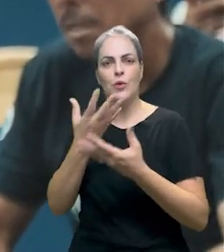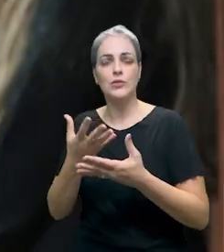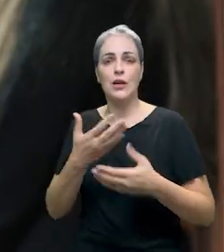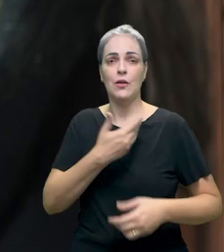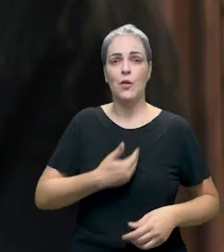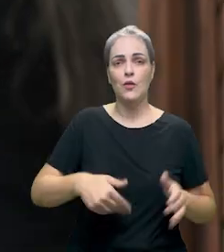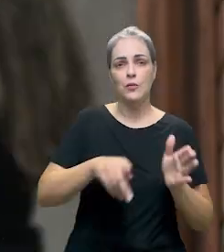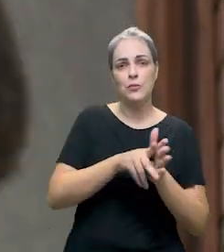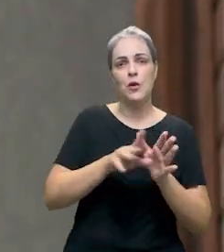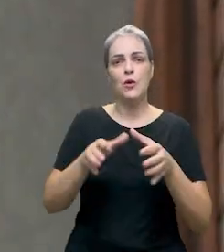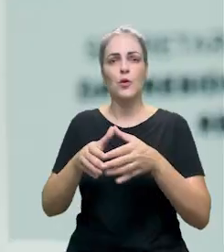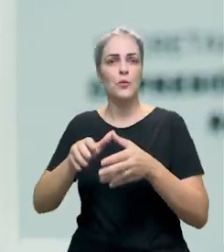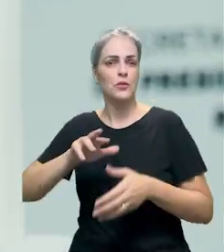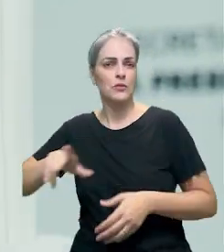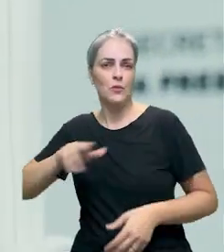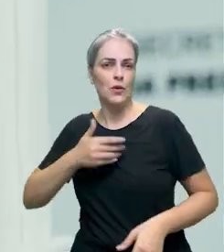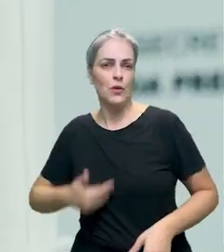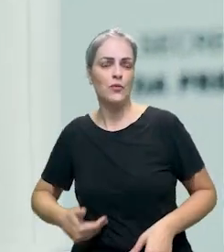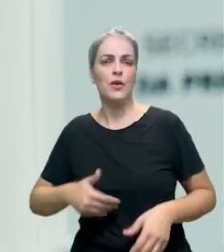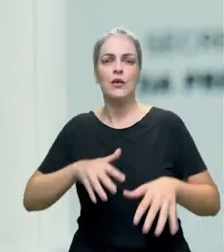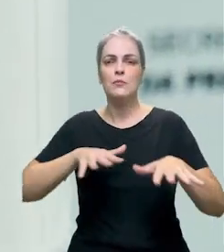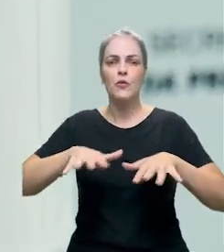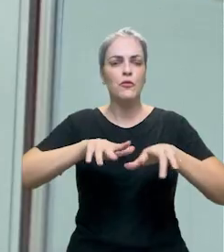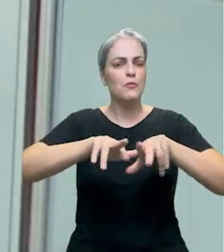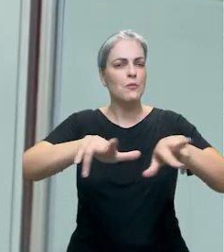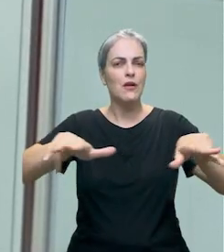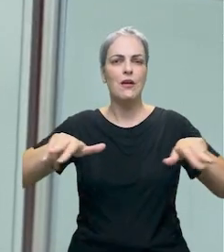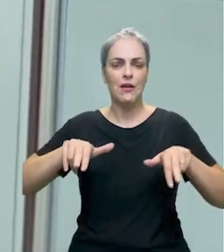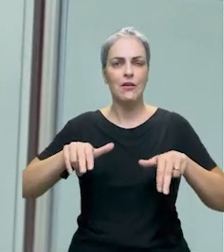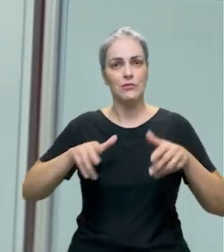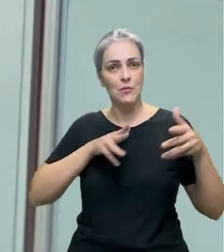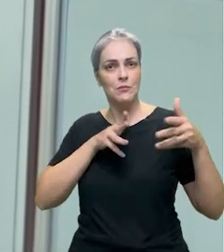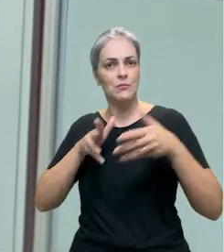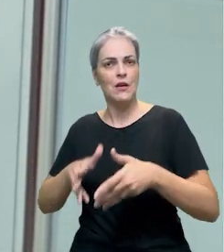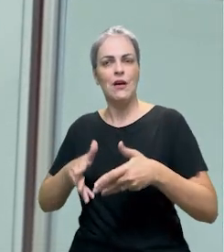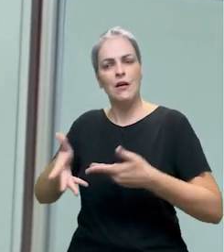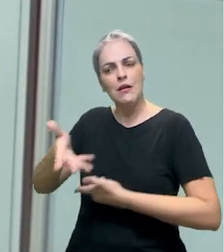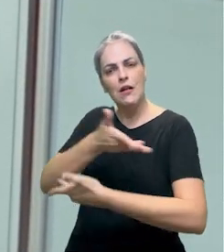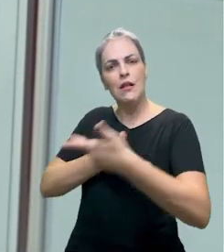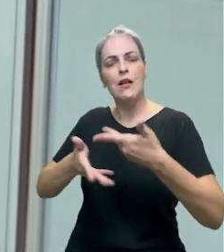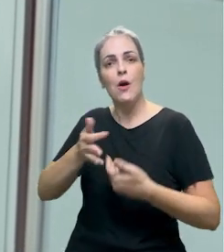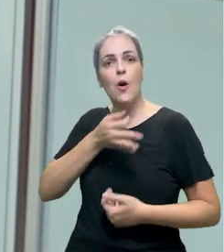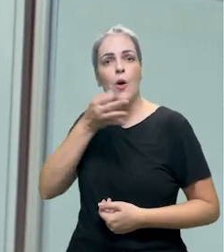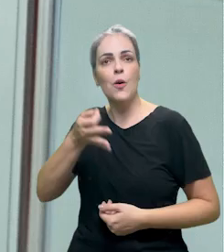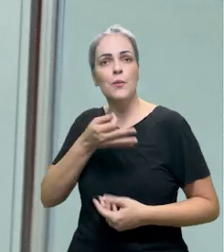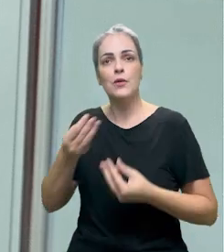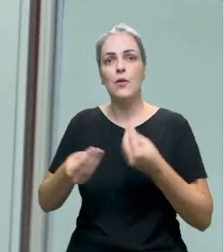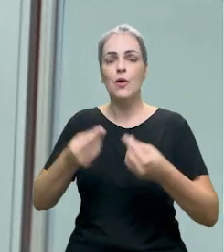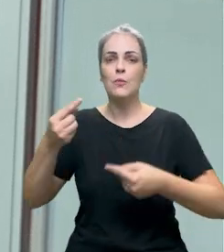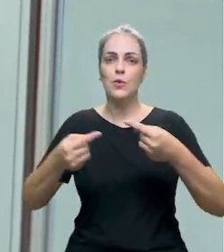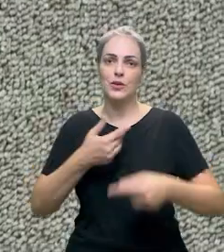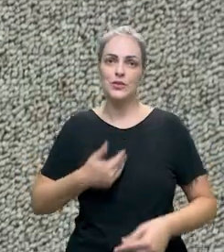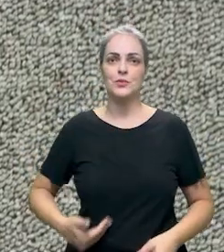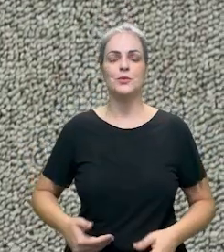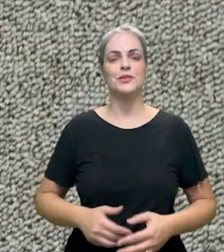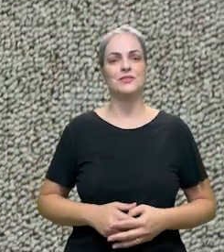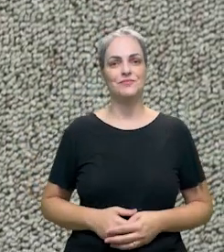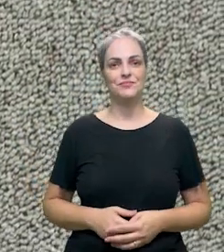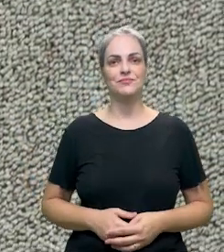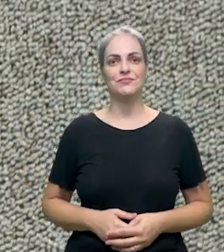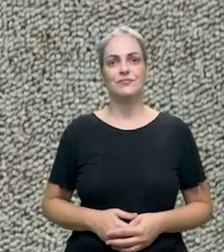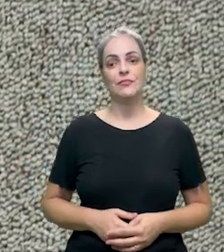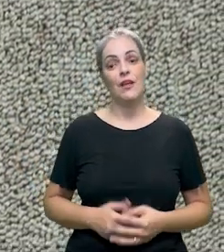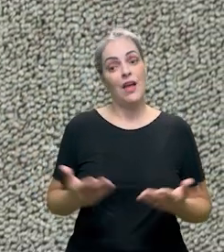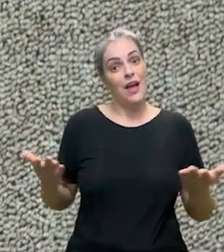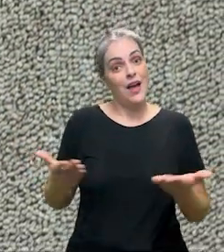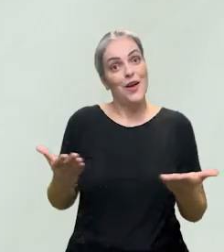governamentais, entidades de classe, movimentos sociais, de diversos formatos têm para dizer sobre a política pública. Nós esperamos